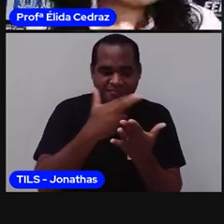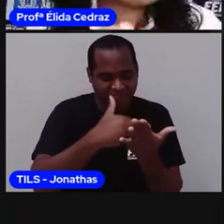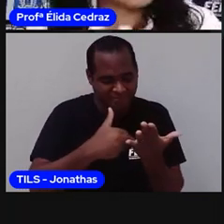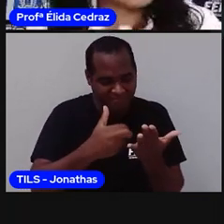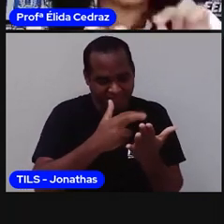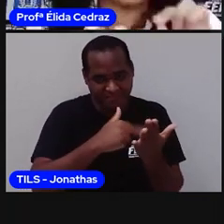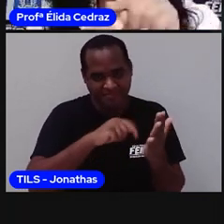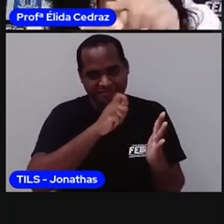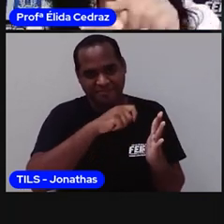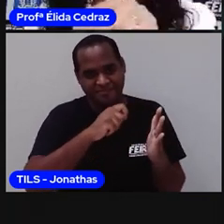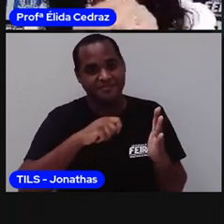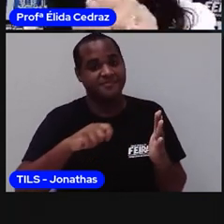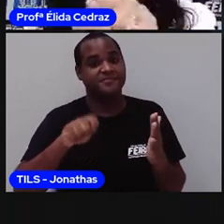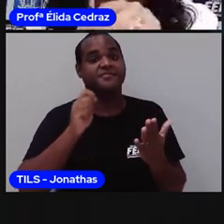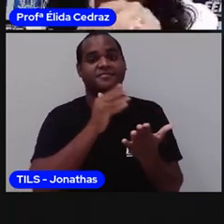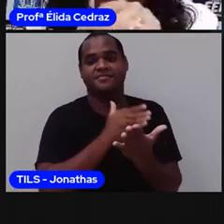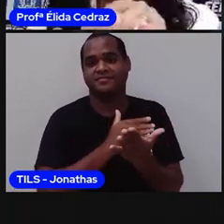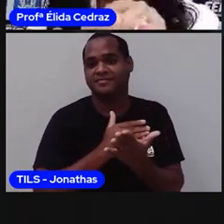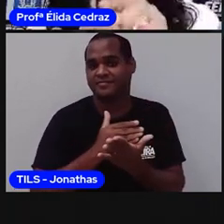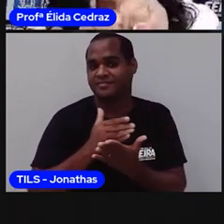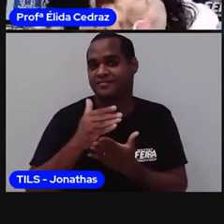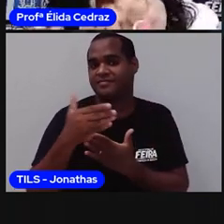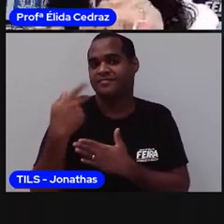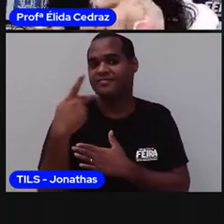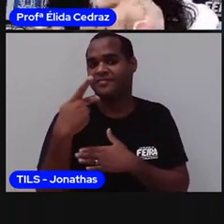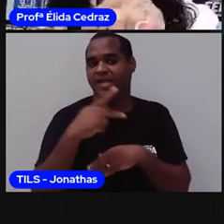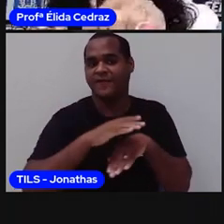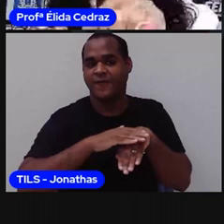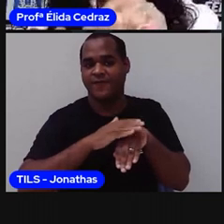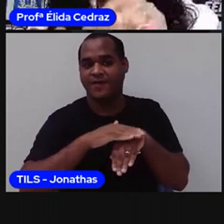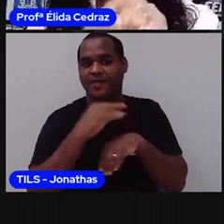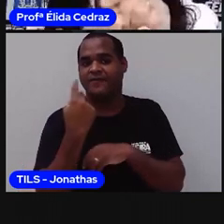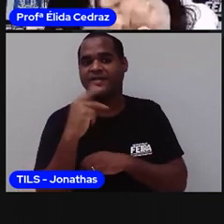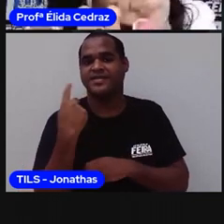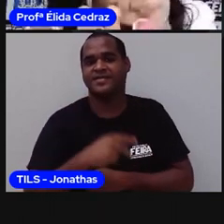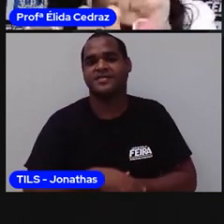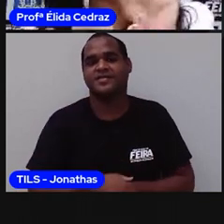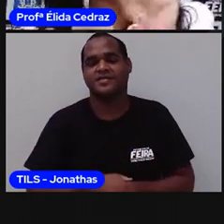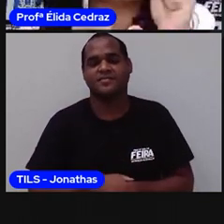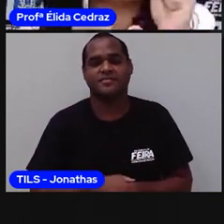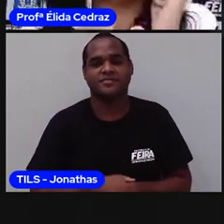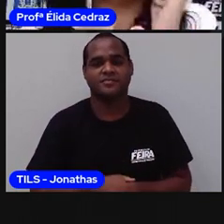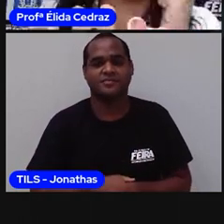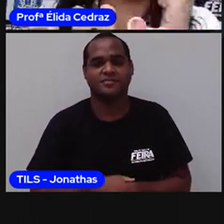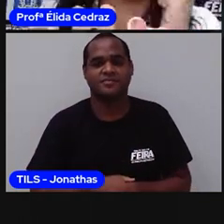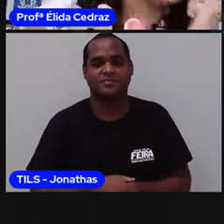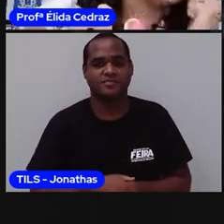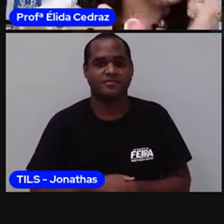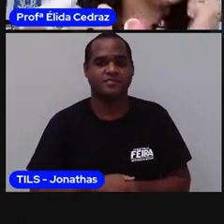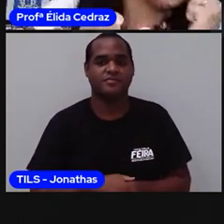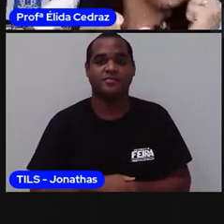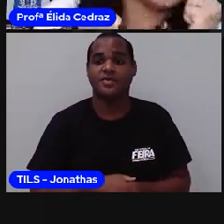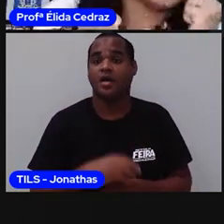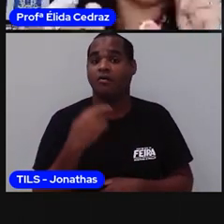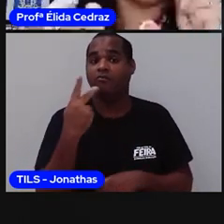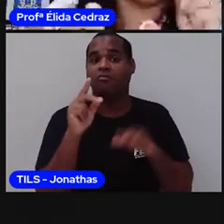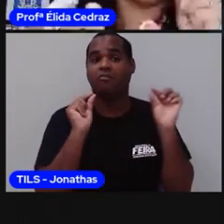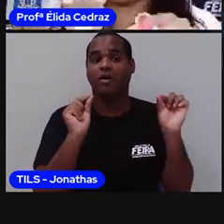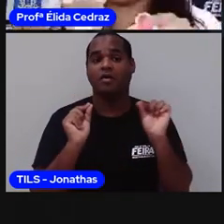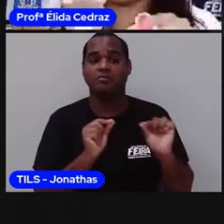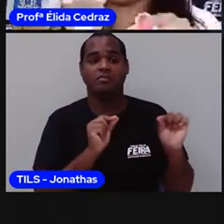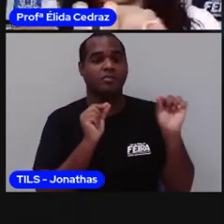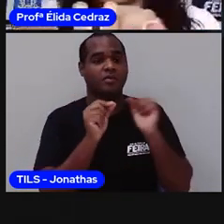a árvore genealógica, sempre vai começar de você. Aí pergunta, de onde você veio?